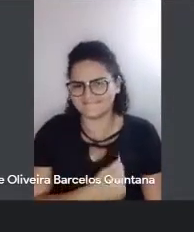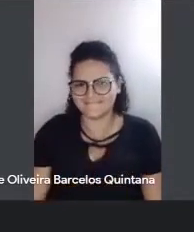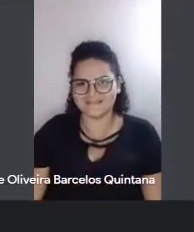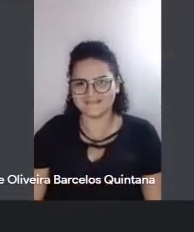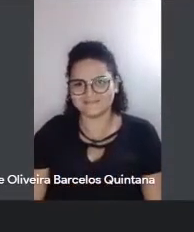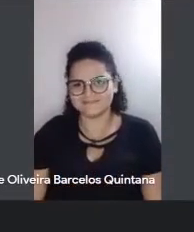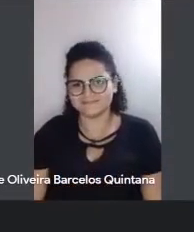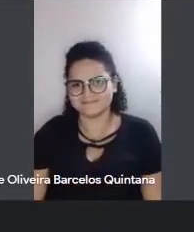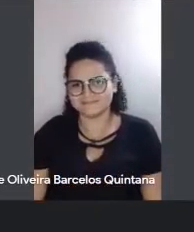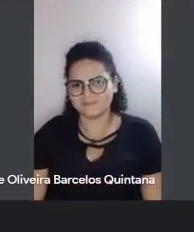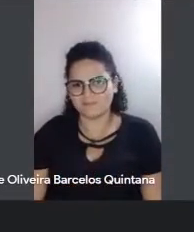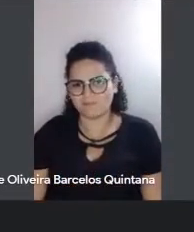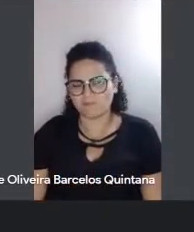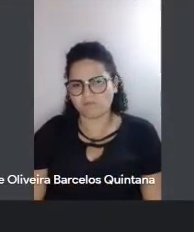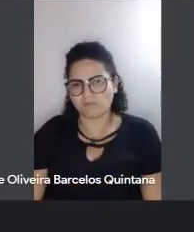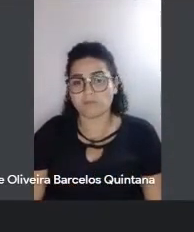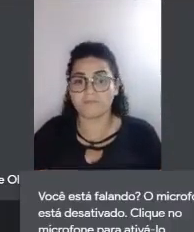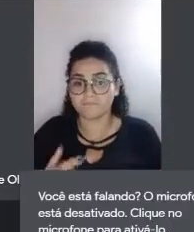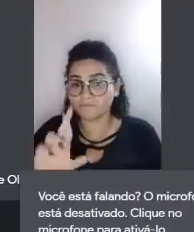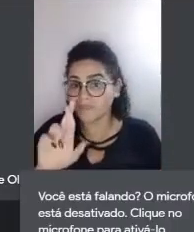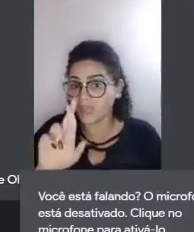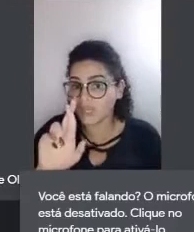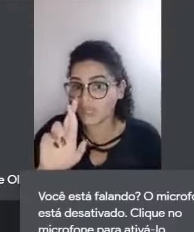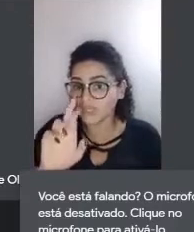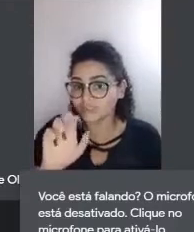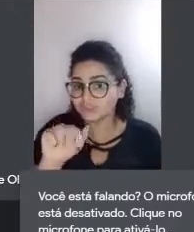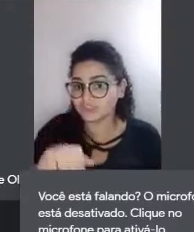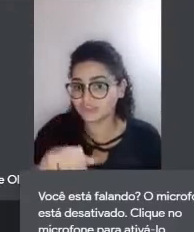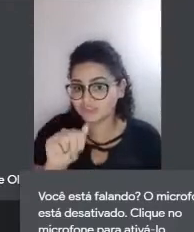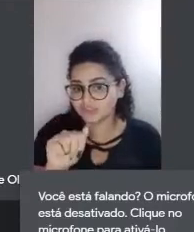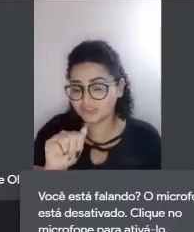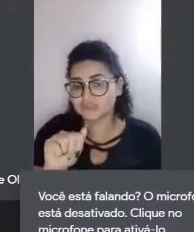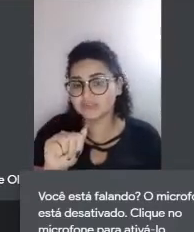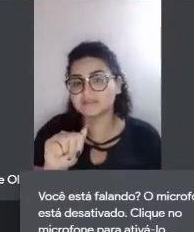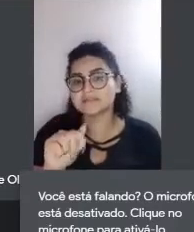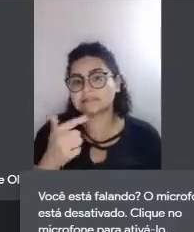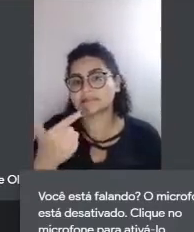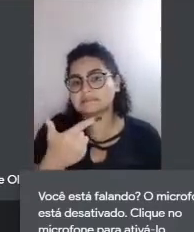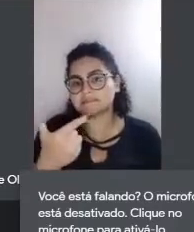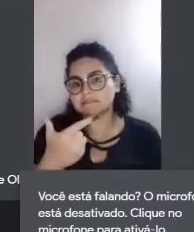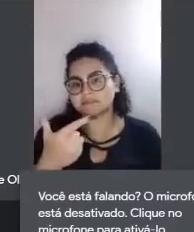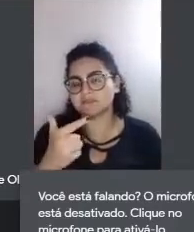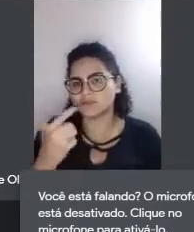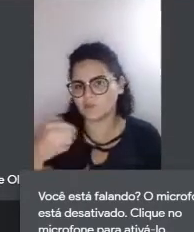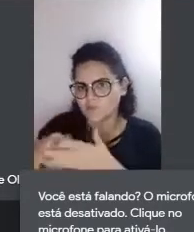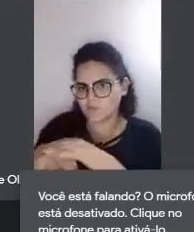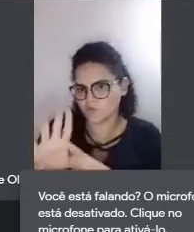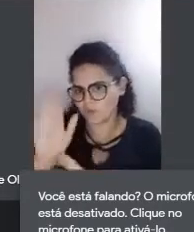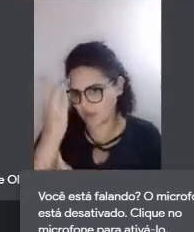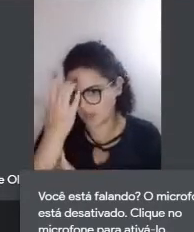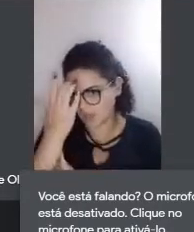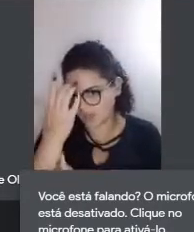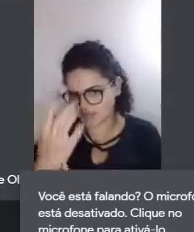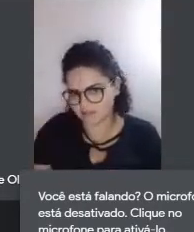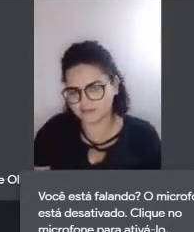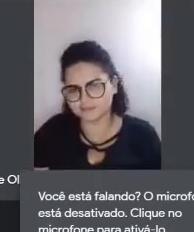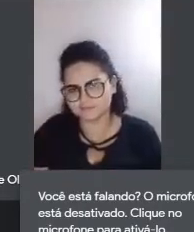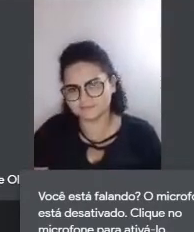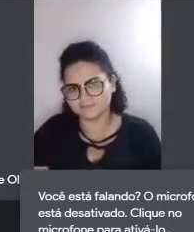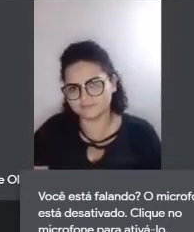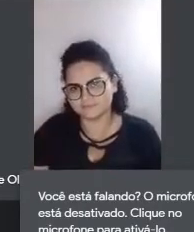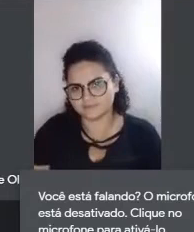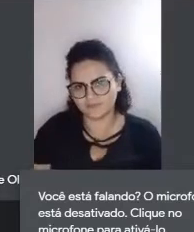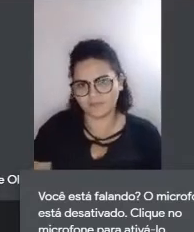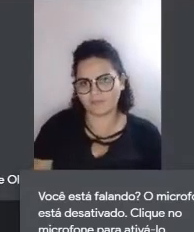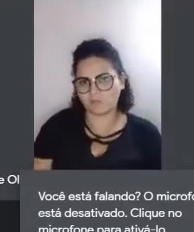Amélia, desculpa, Regina e no Hilton, vou passar para o segundo inscrito, guardem aí essas ideias fervilhantes da Amélia em